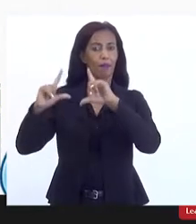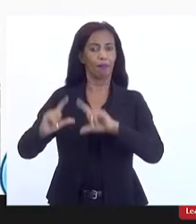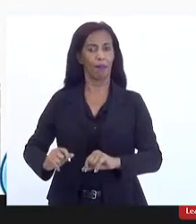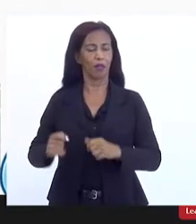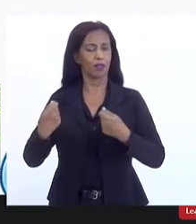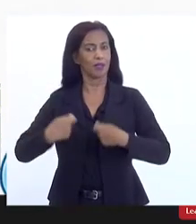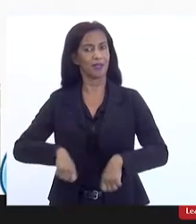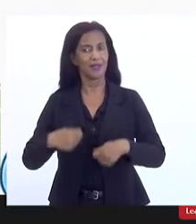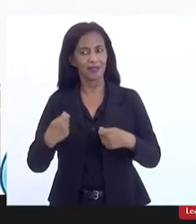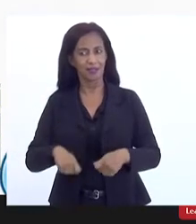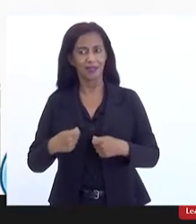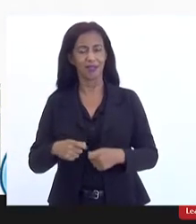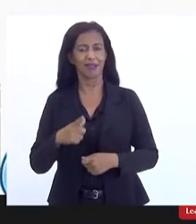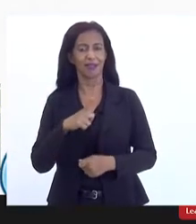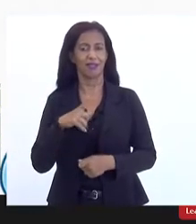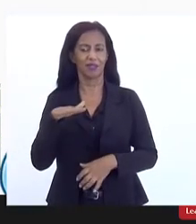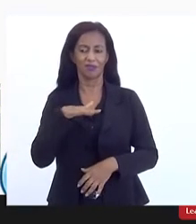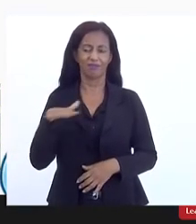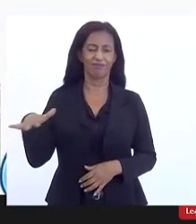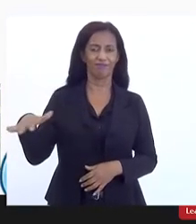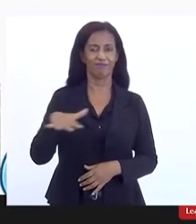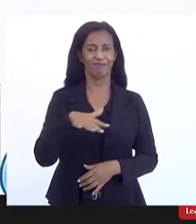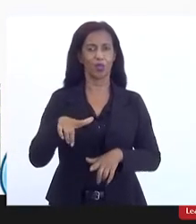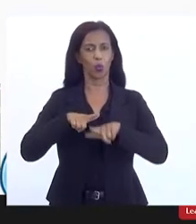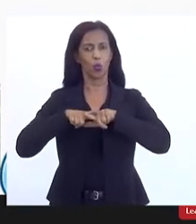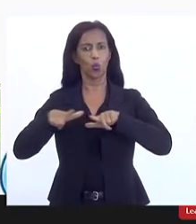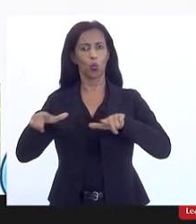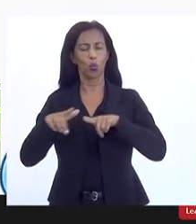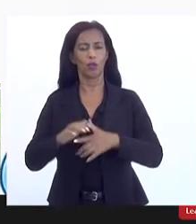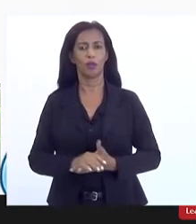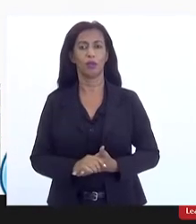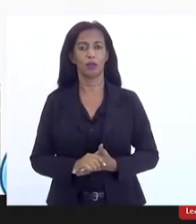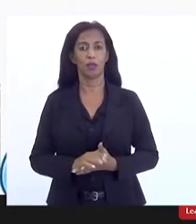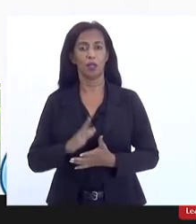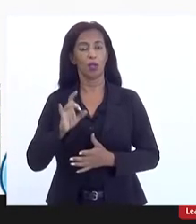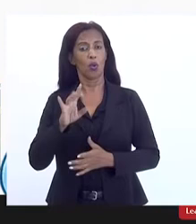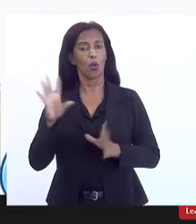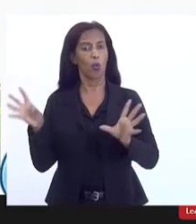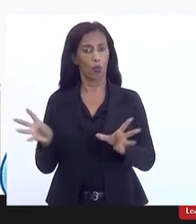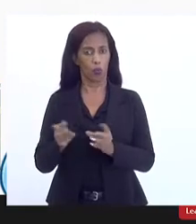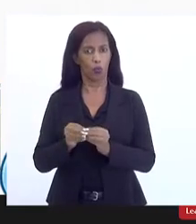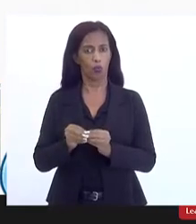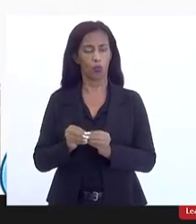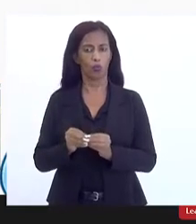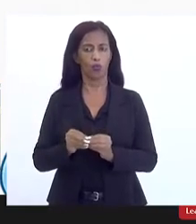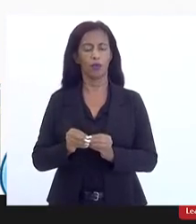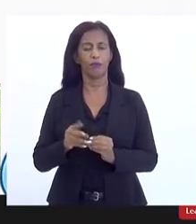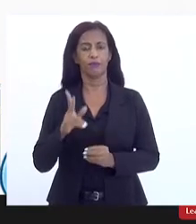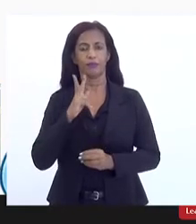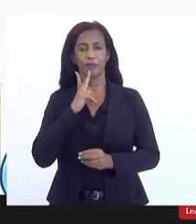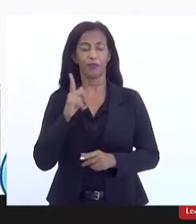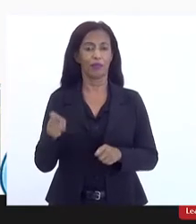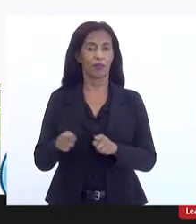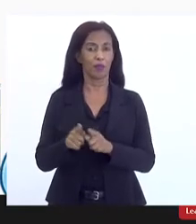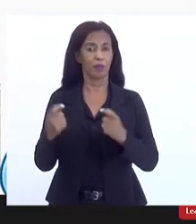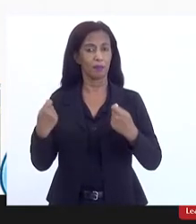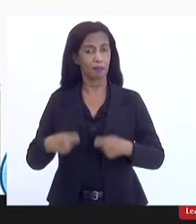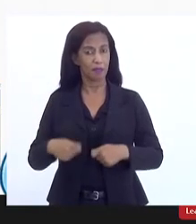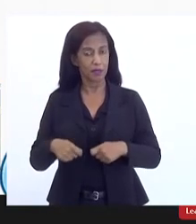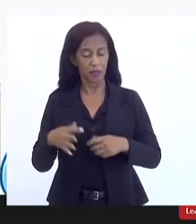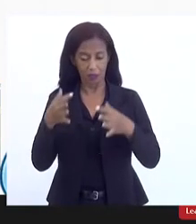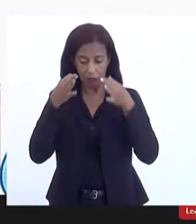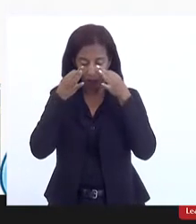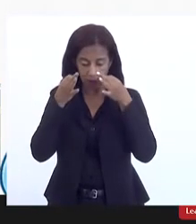à necessidade da nossa região portanto eu quero concluir destacando que nós precisamos ter imensa